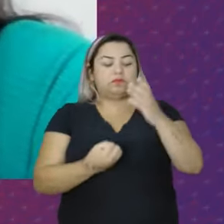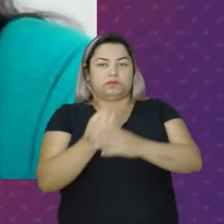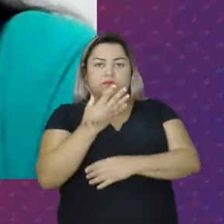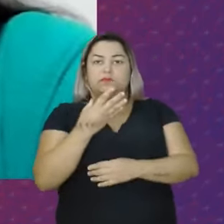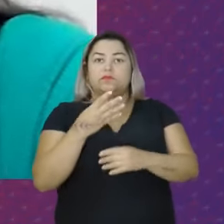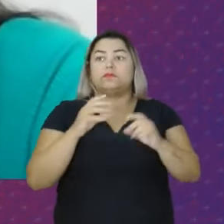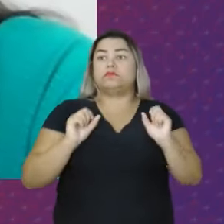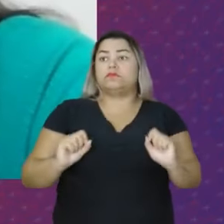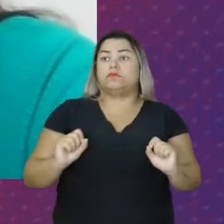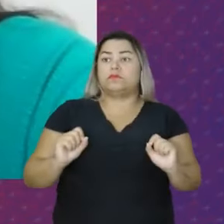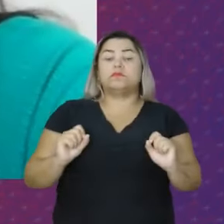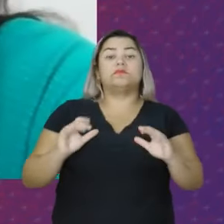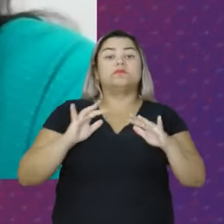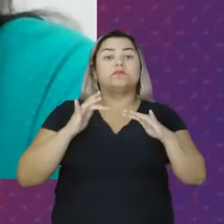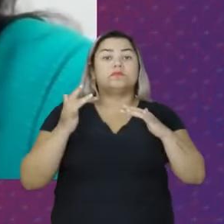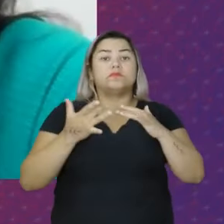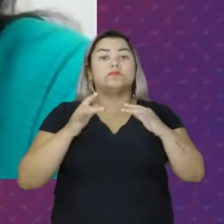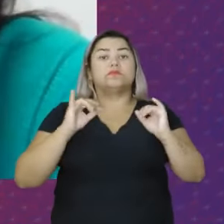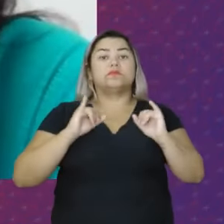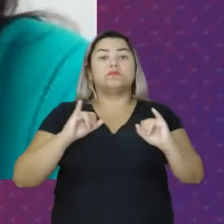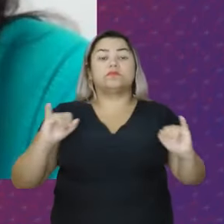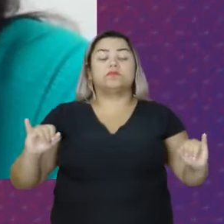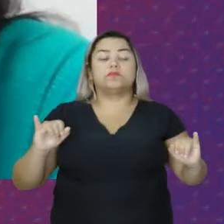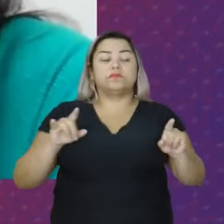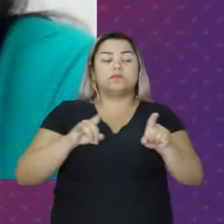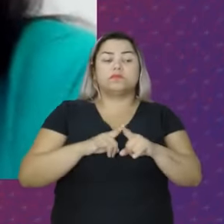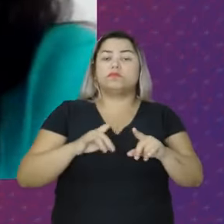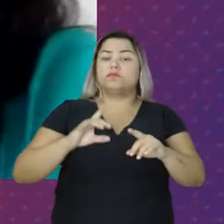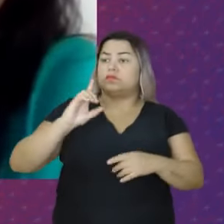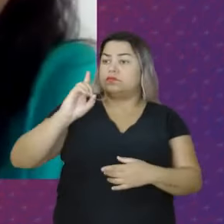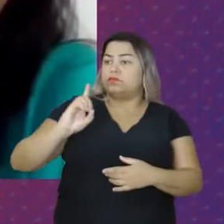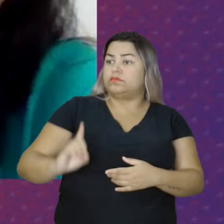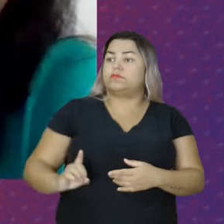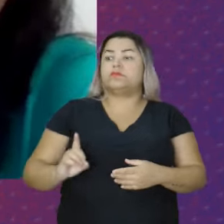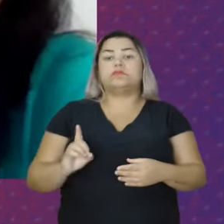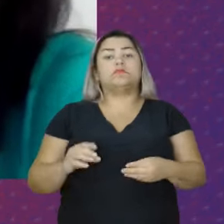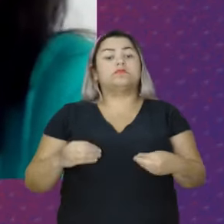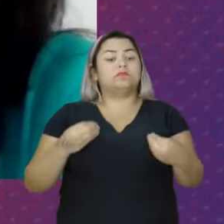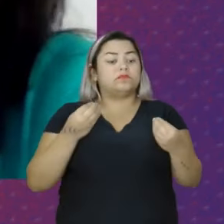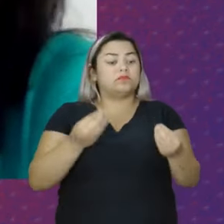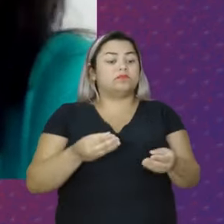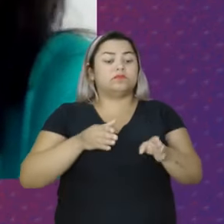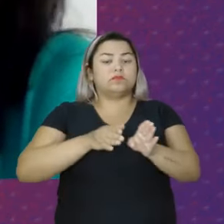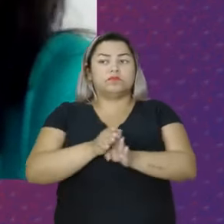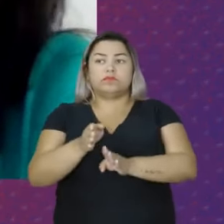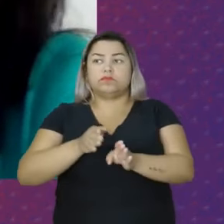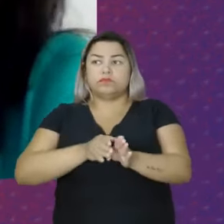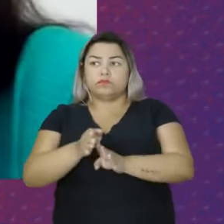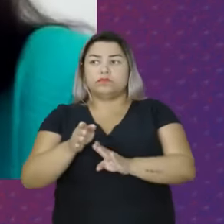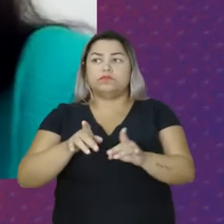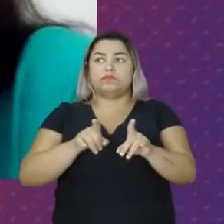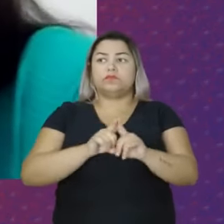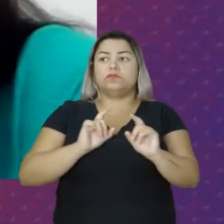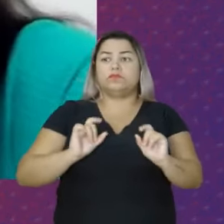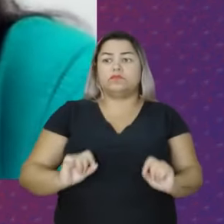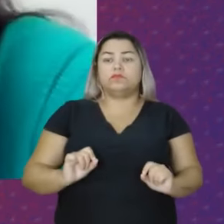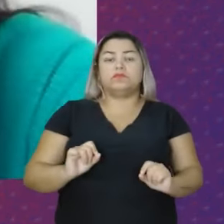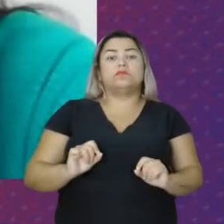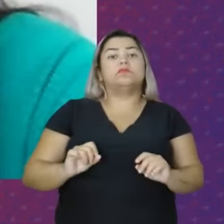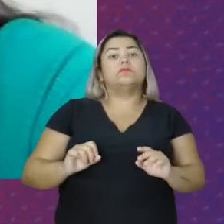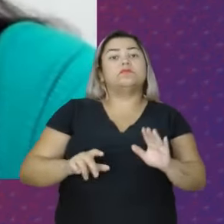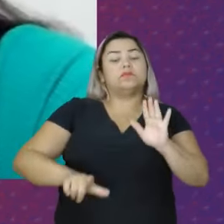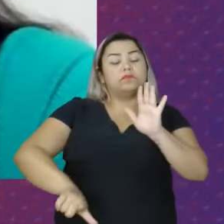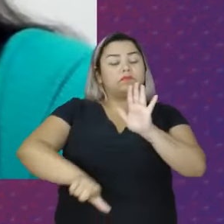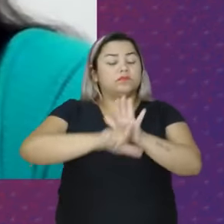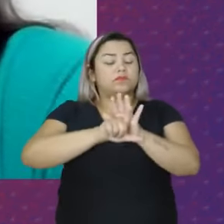Que pudesse Informar As mulheres Sobre os seus direitos E dar a elas Orientação Sobre a lei Maria da Penha E